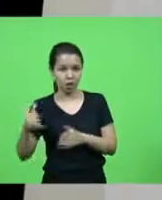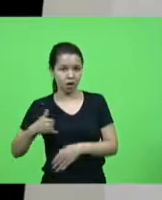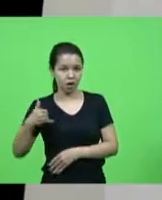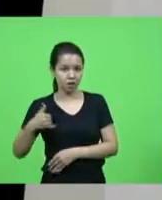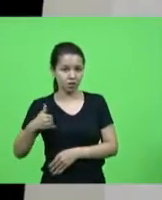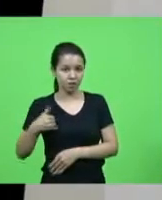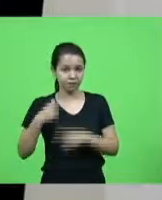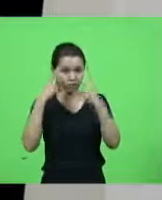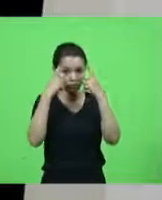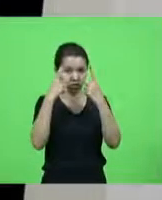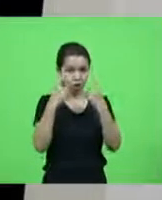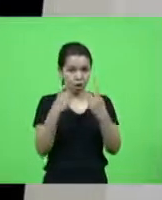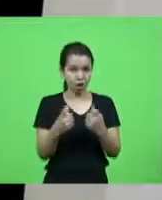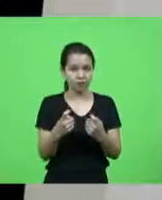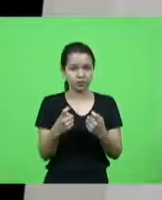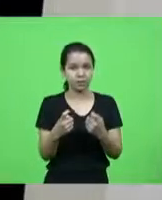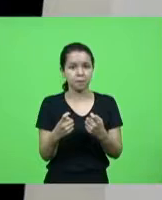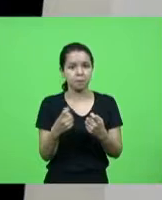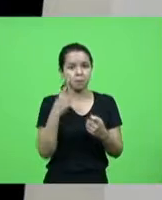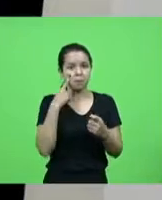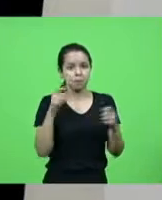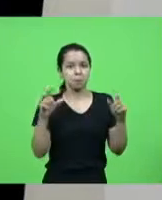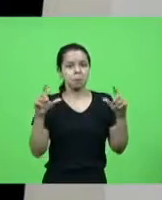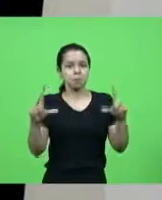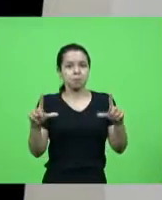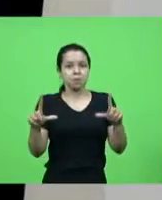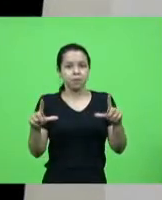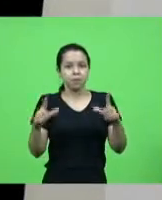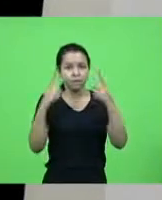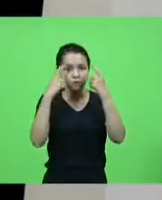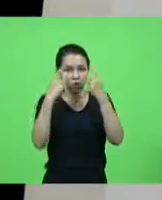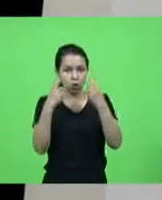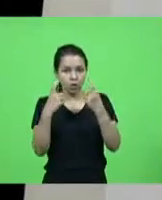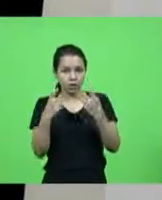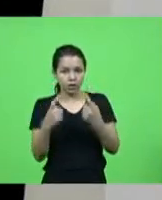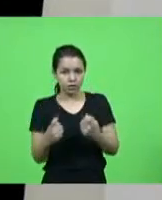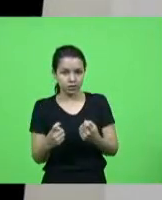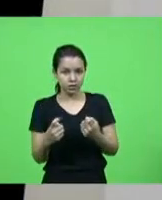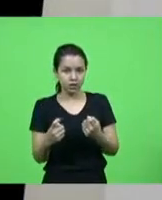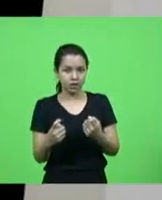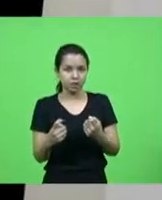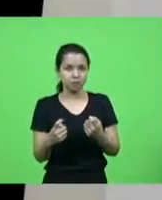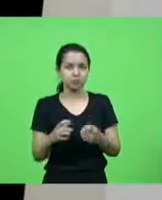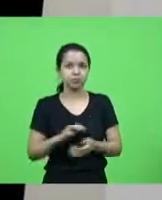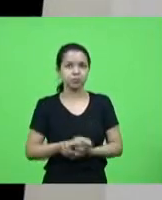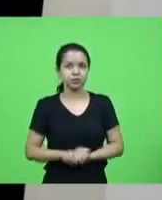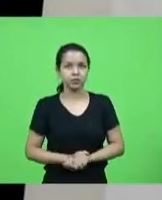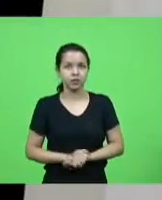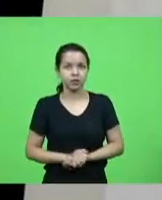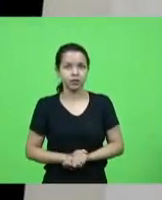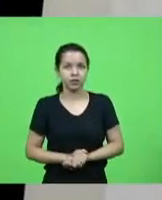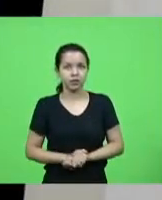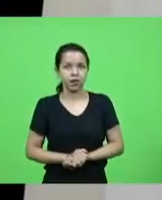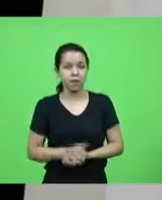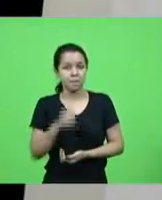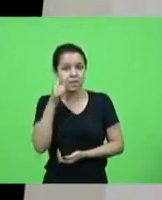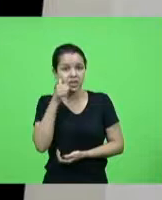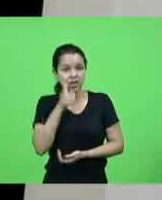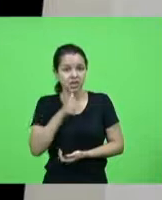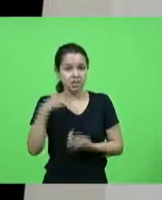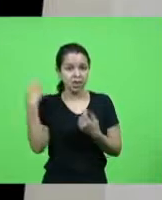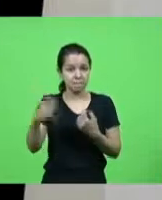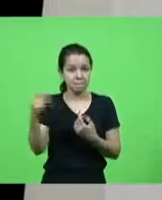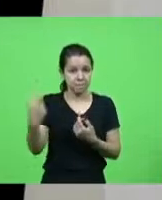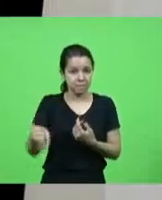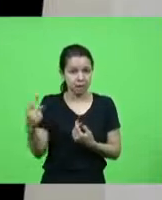passa o próximo o próximo slide olha esses dados casos de violência segundo o sexo a menina quem acaba apanhando mais sofre